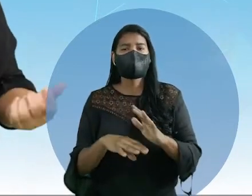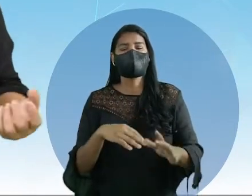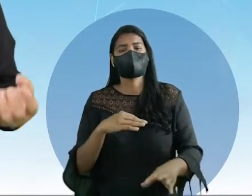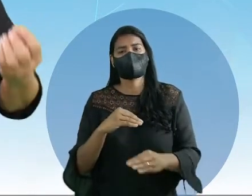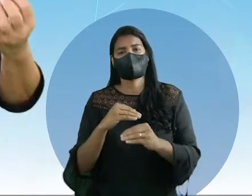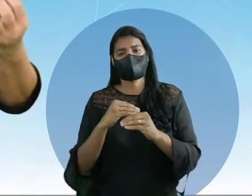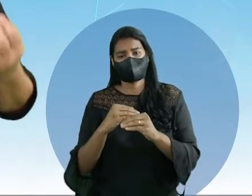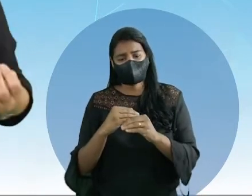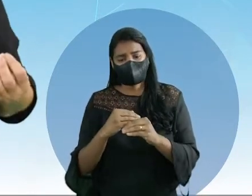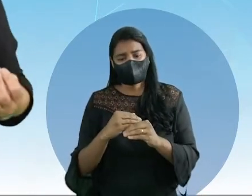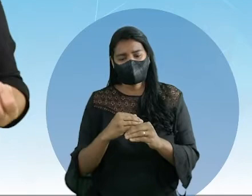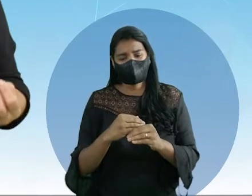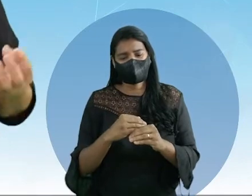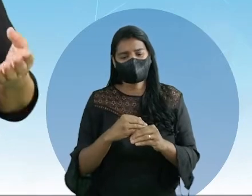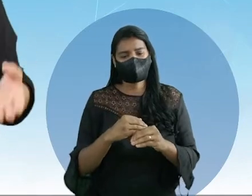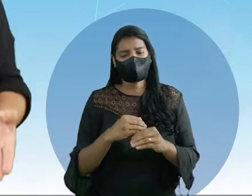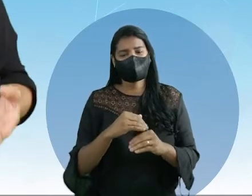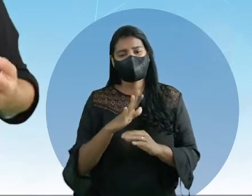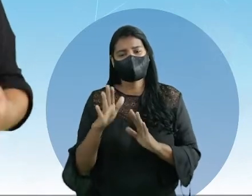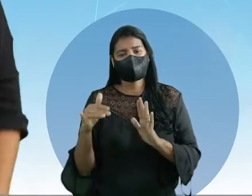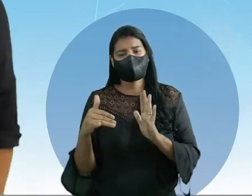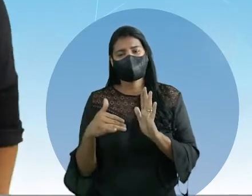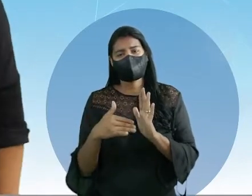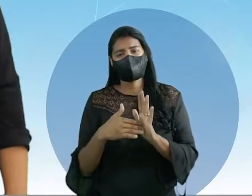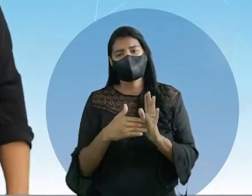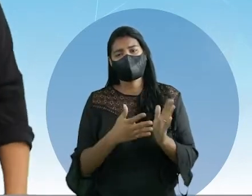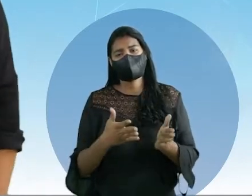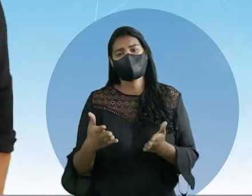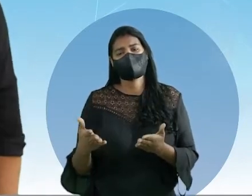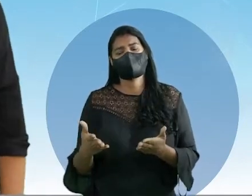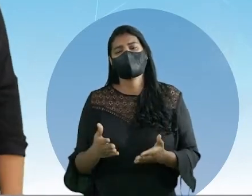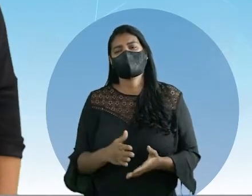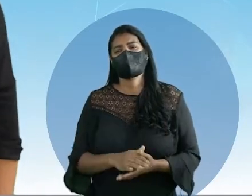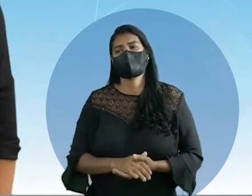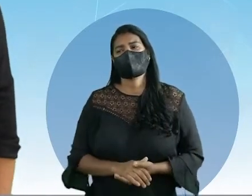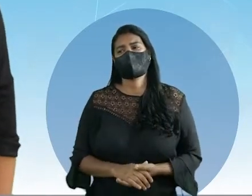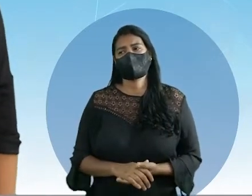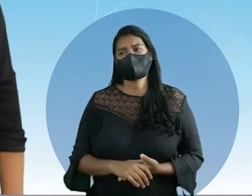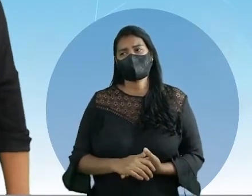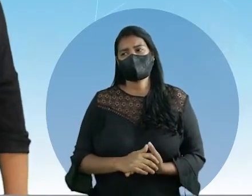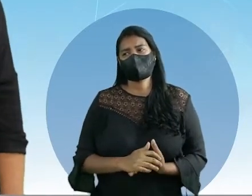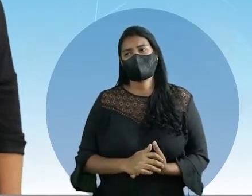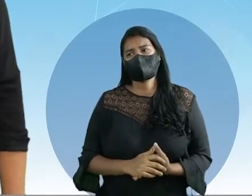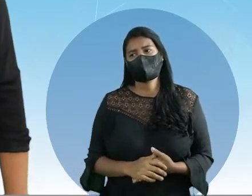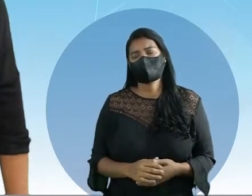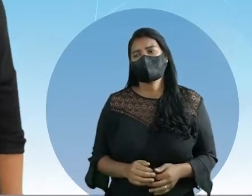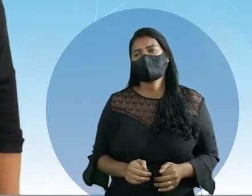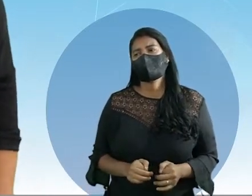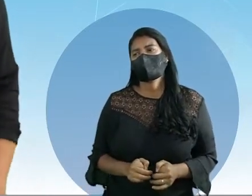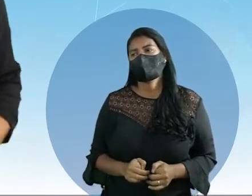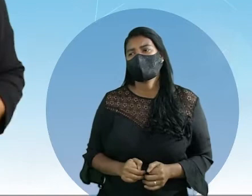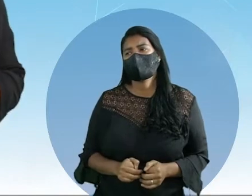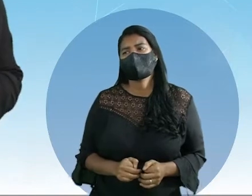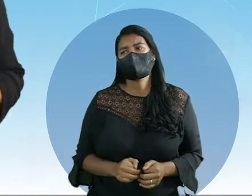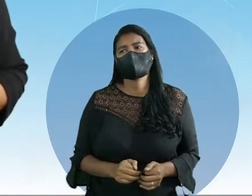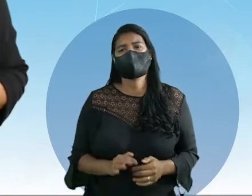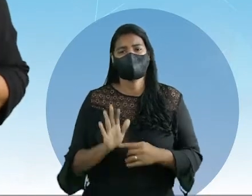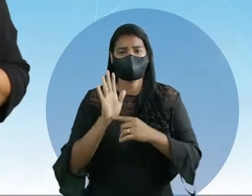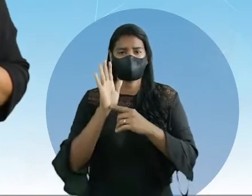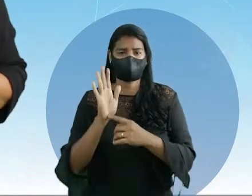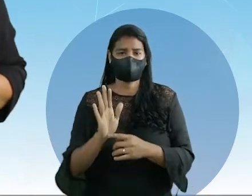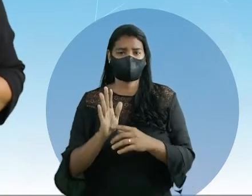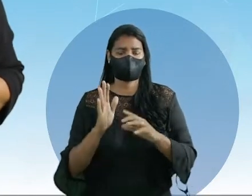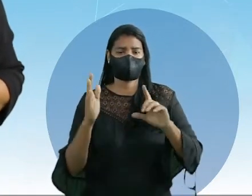o meio ambiente, tudo isso está dentro dessa conservação de unidades. Então, vamos lá. Vou mostrar aí no